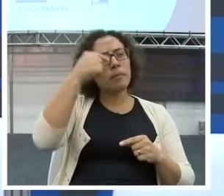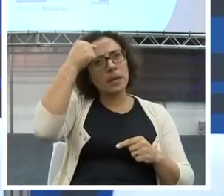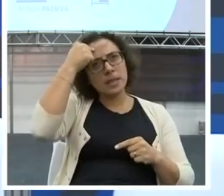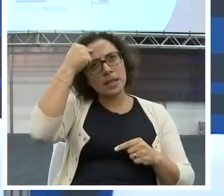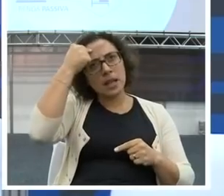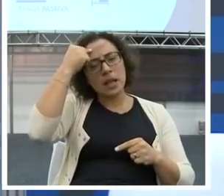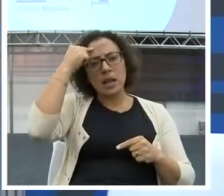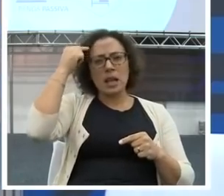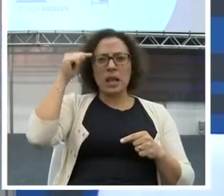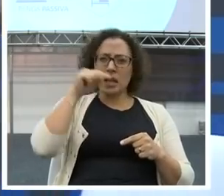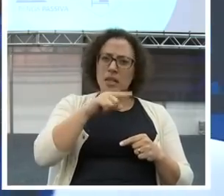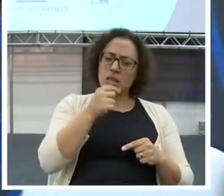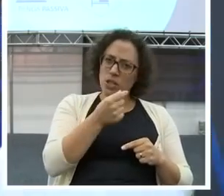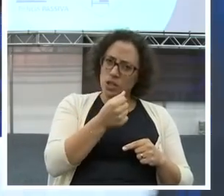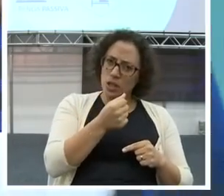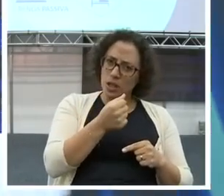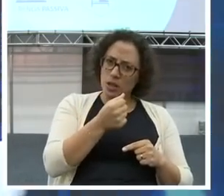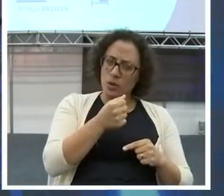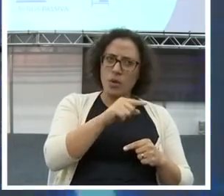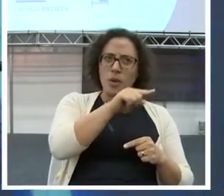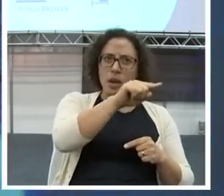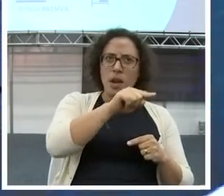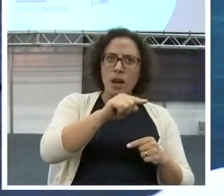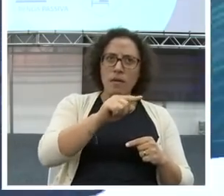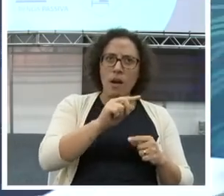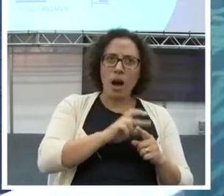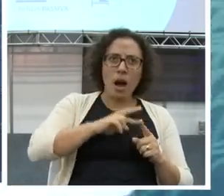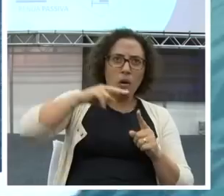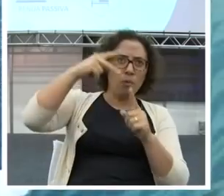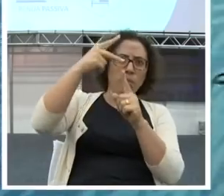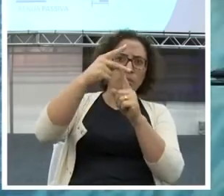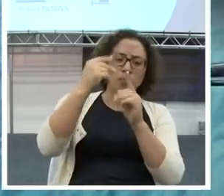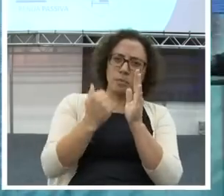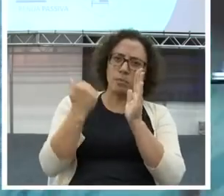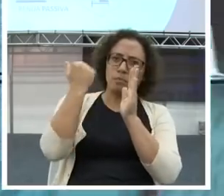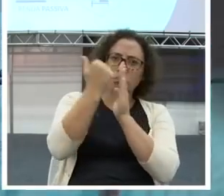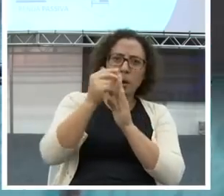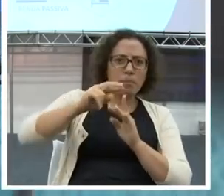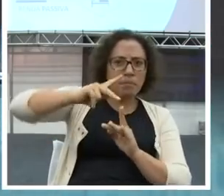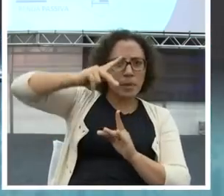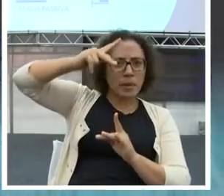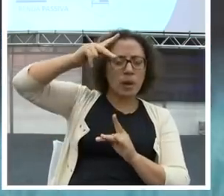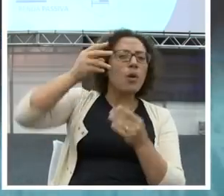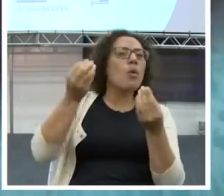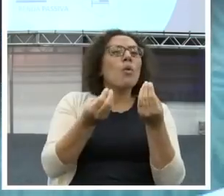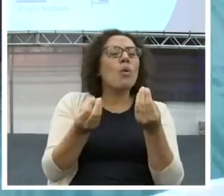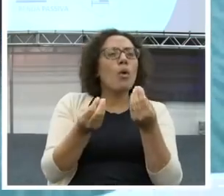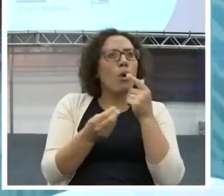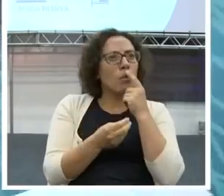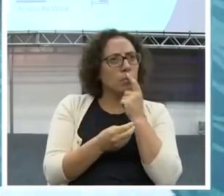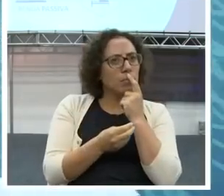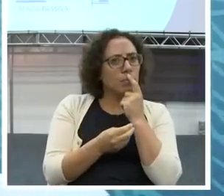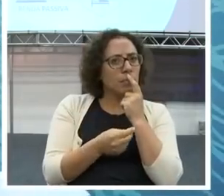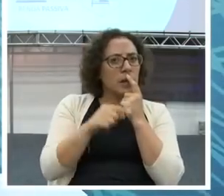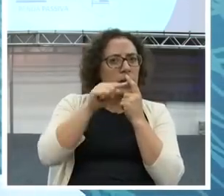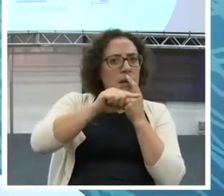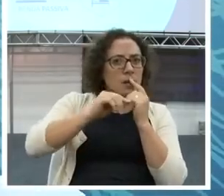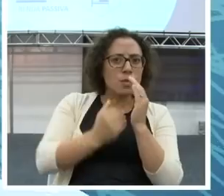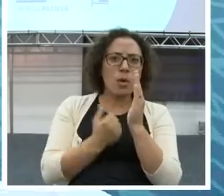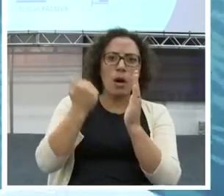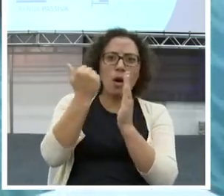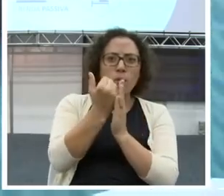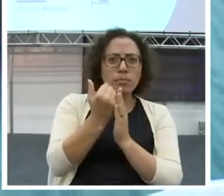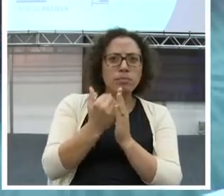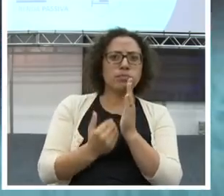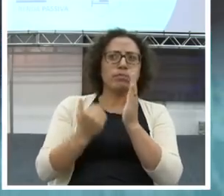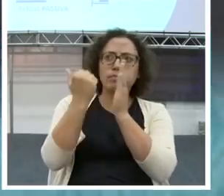Como que esse dinheiro vai continuar rendendo para mim? Como que isso vai ser multiplicado? Eu tenho